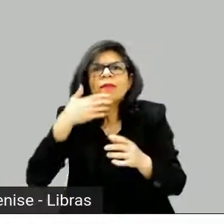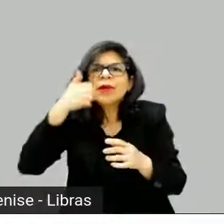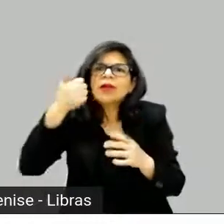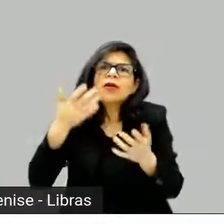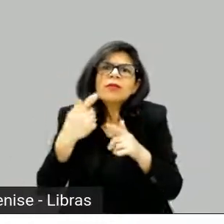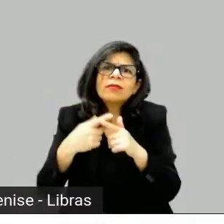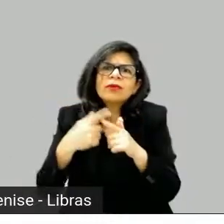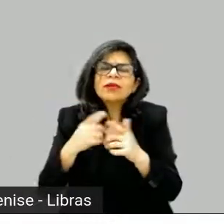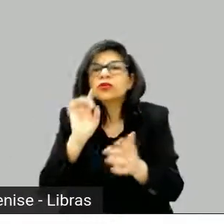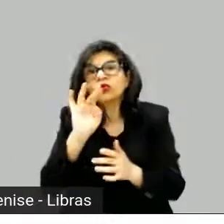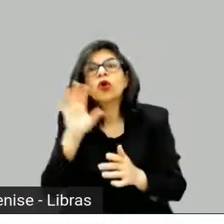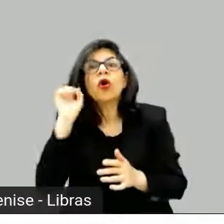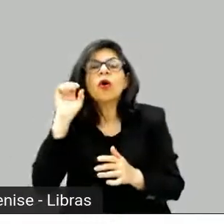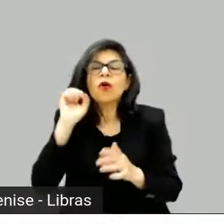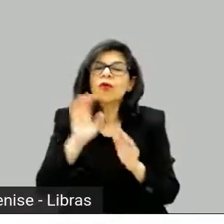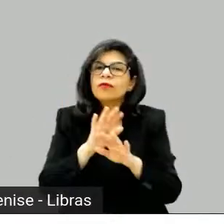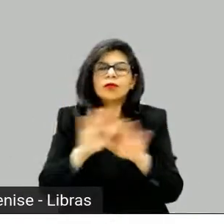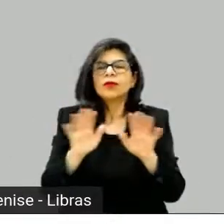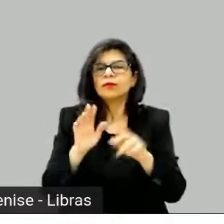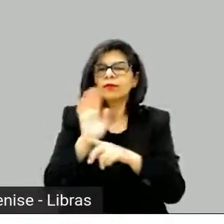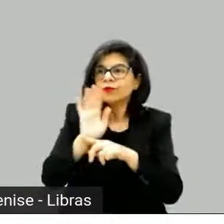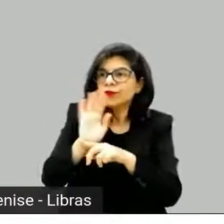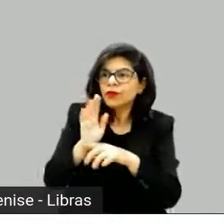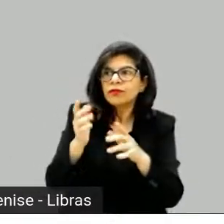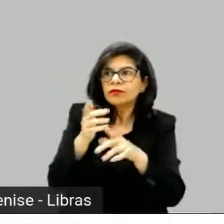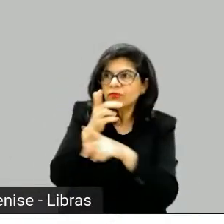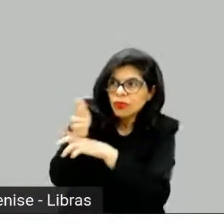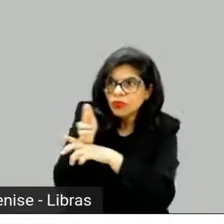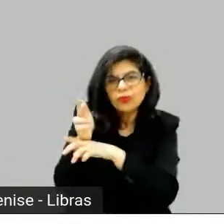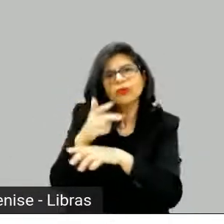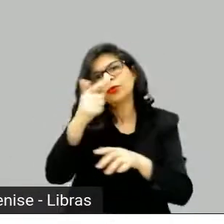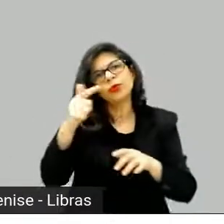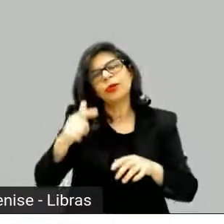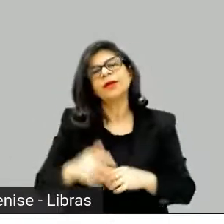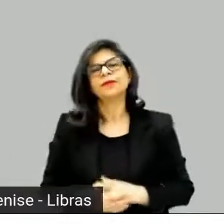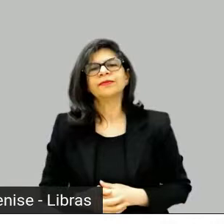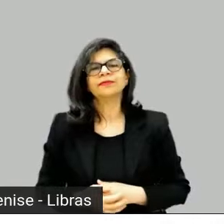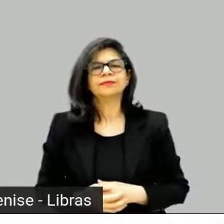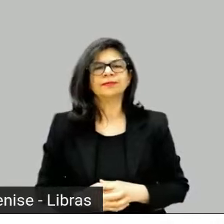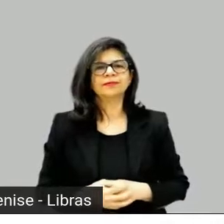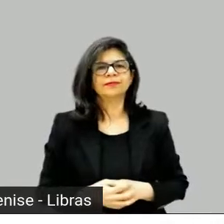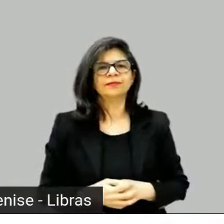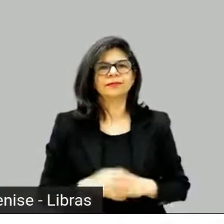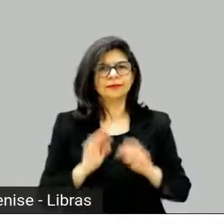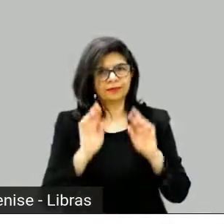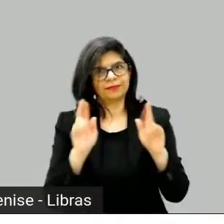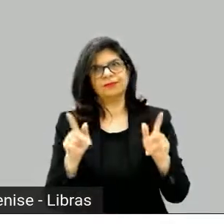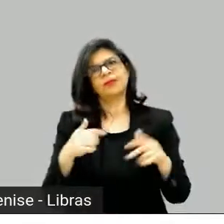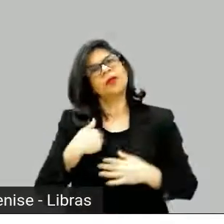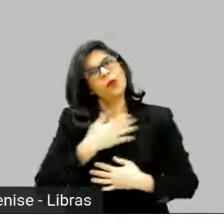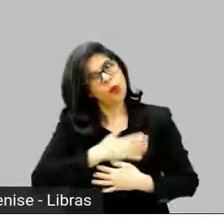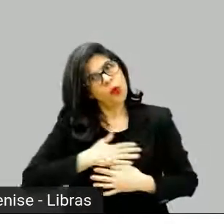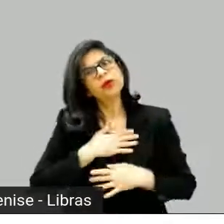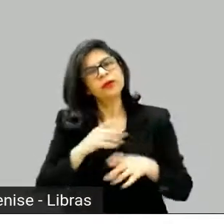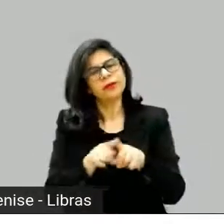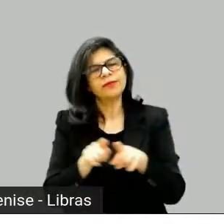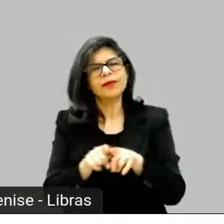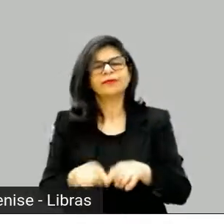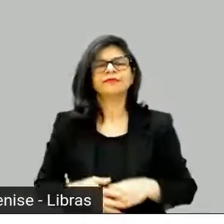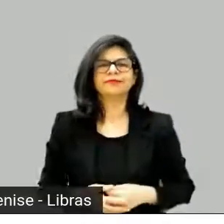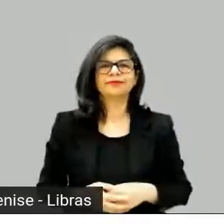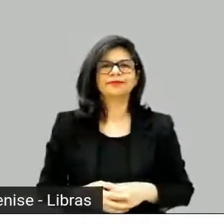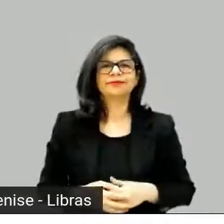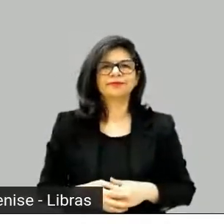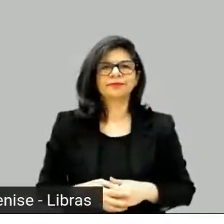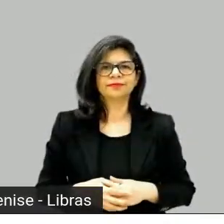um podcast de ficção. Demais. A gente estava falando com a Jaqueline Vargas, eu